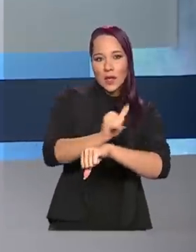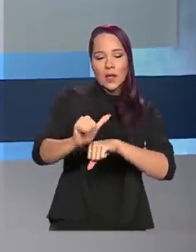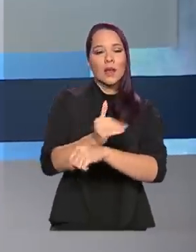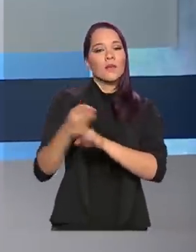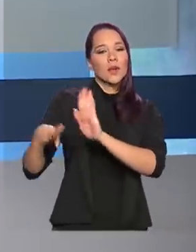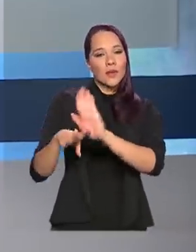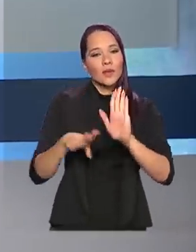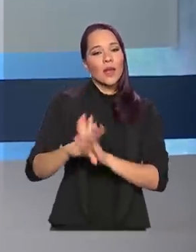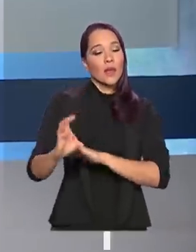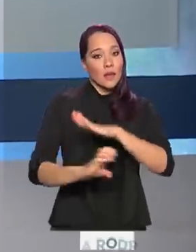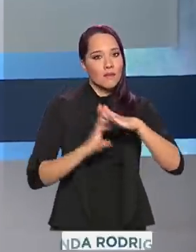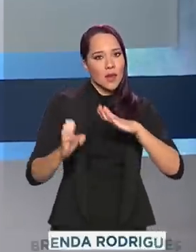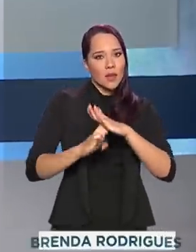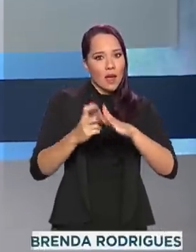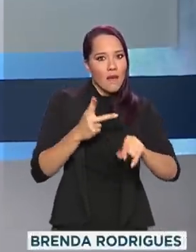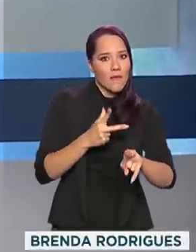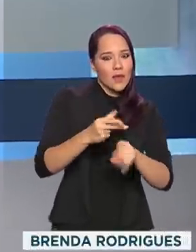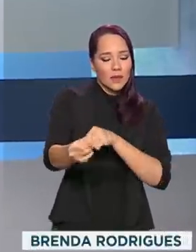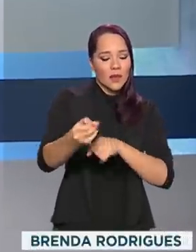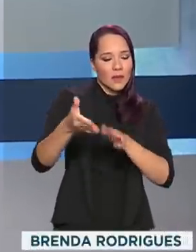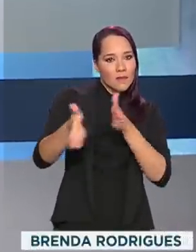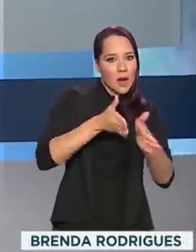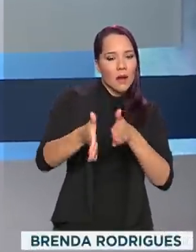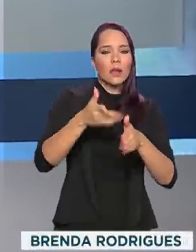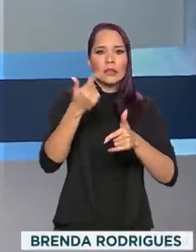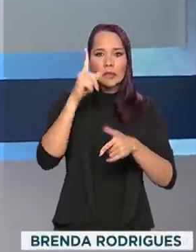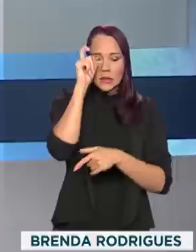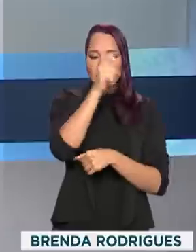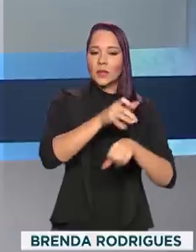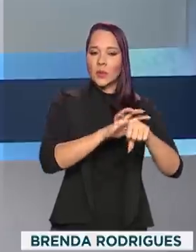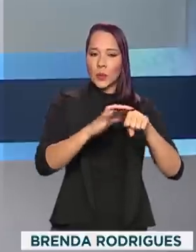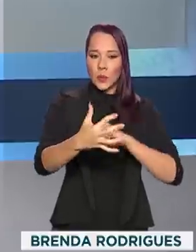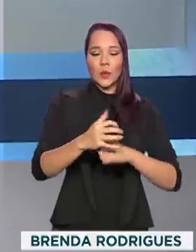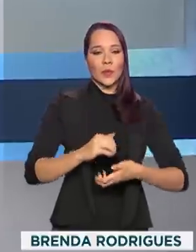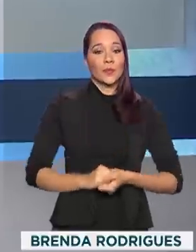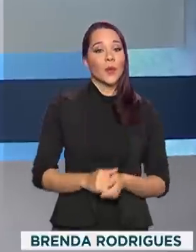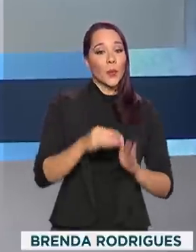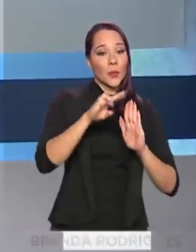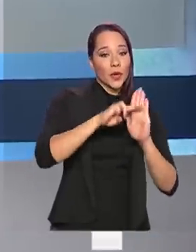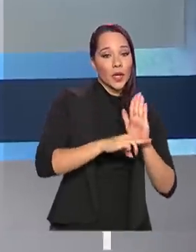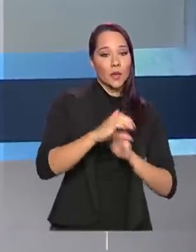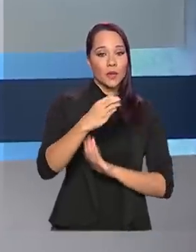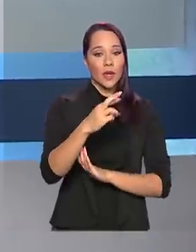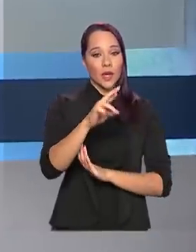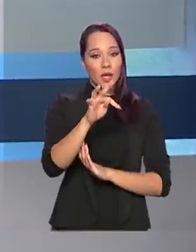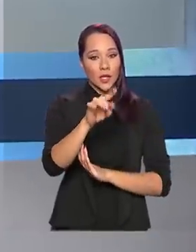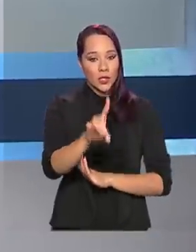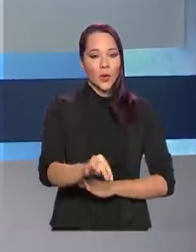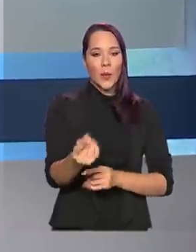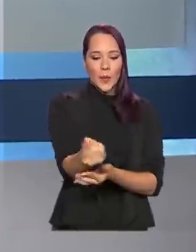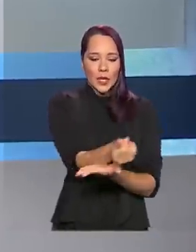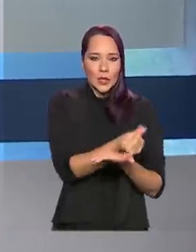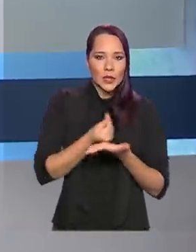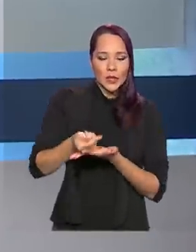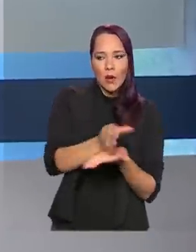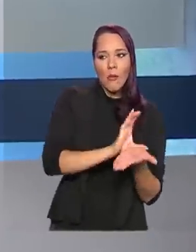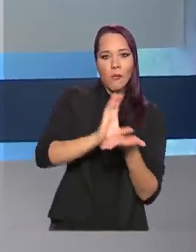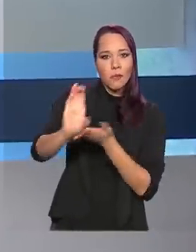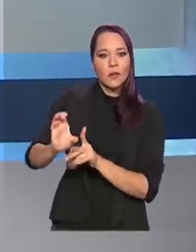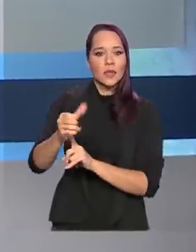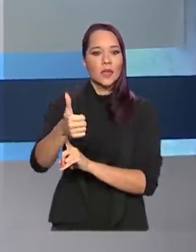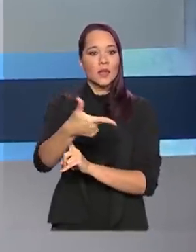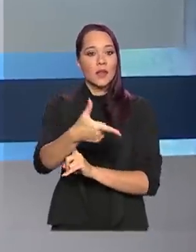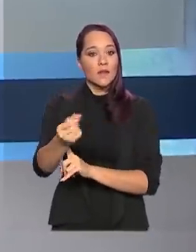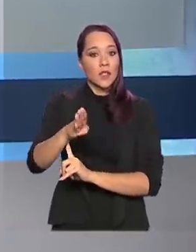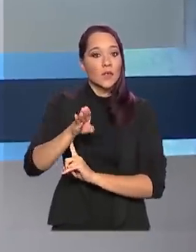empresas a atravessar essa pandemia do coronavírus. O programa de crédito para capital de giro deve injetar 120